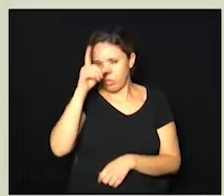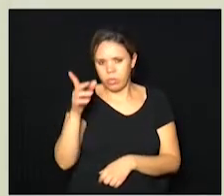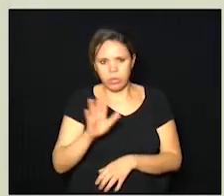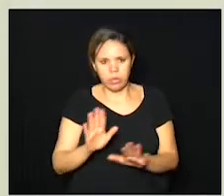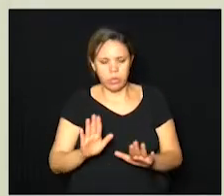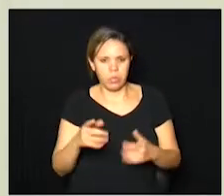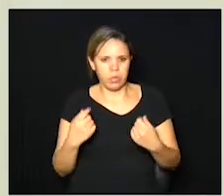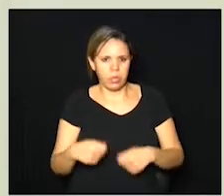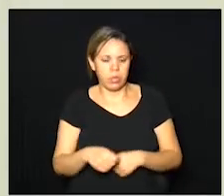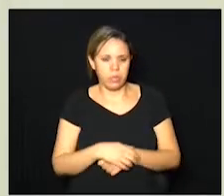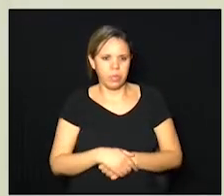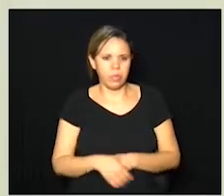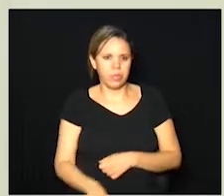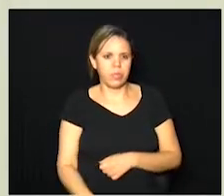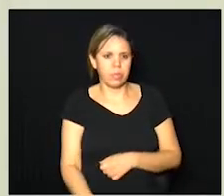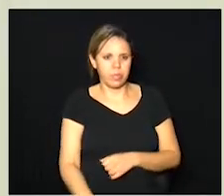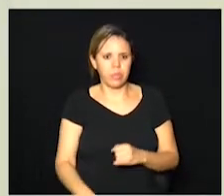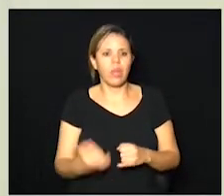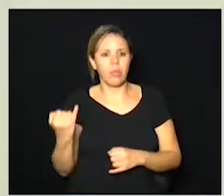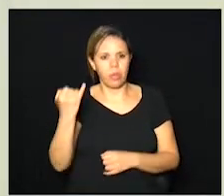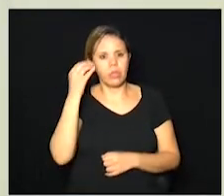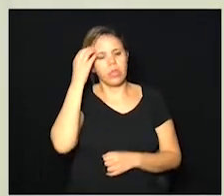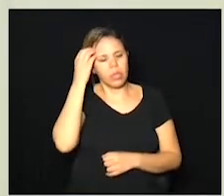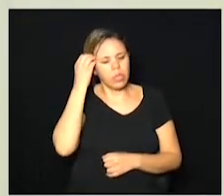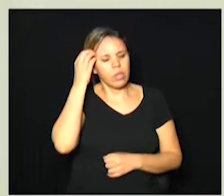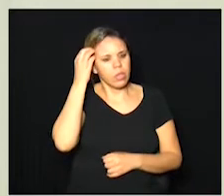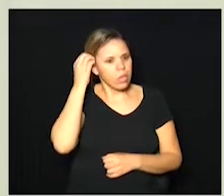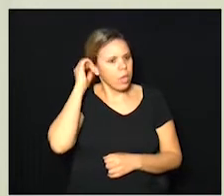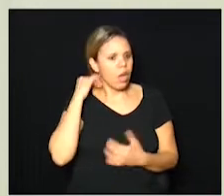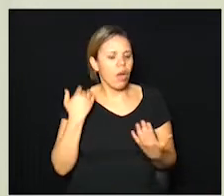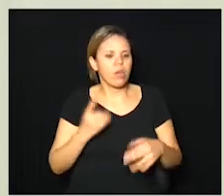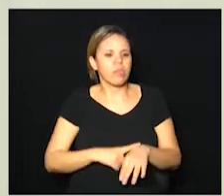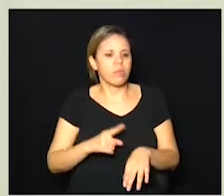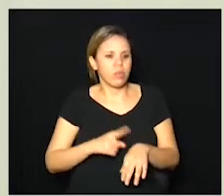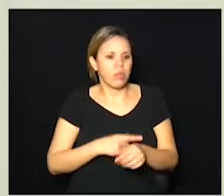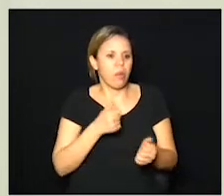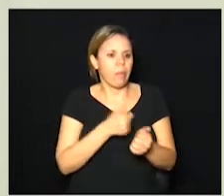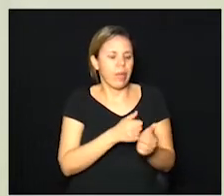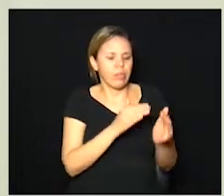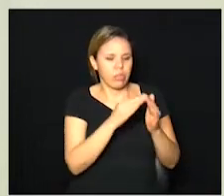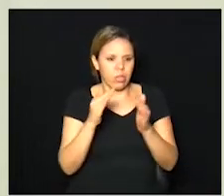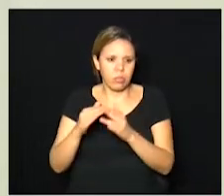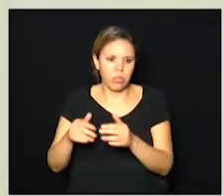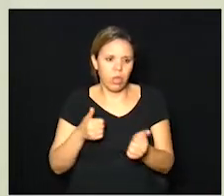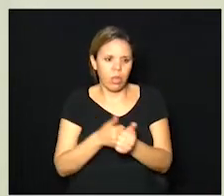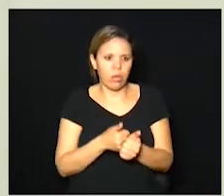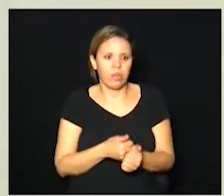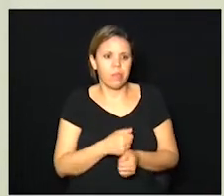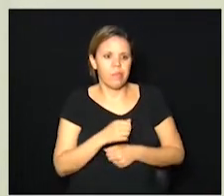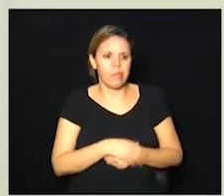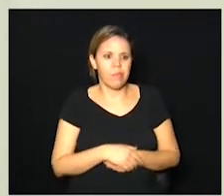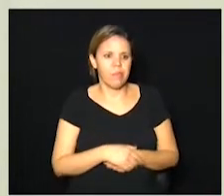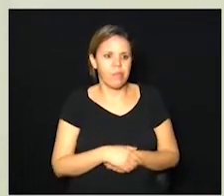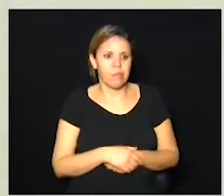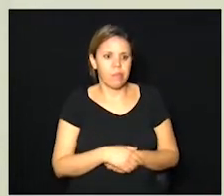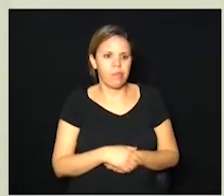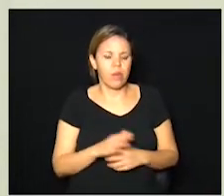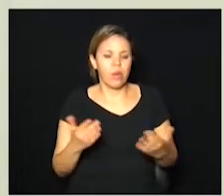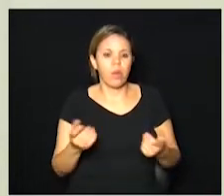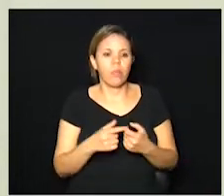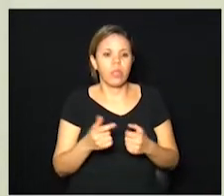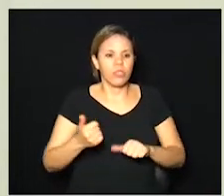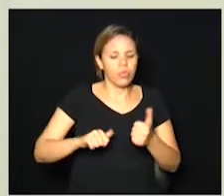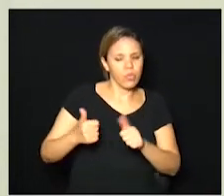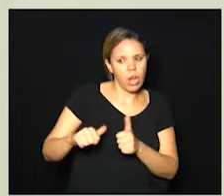-atendimento ou pronto-socorros e isso é importante nesse momento ficar perto de casa e ser acompanhado perto de casa quando o médico